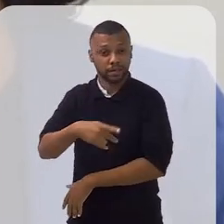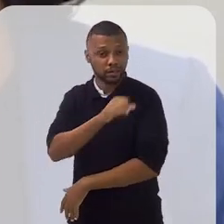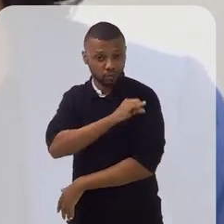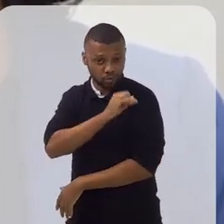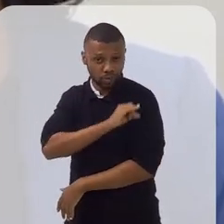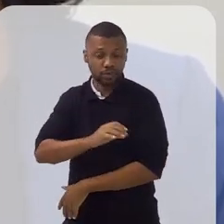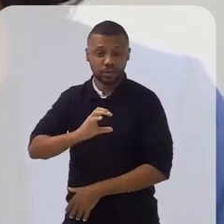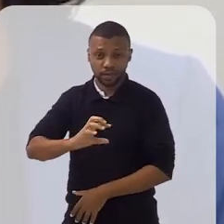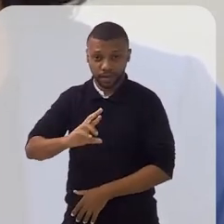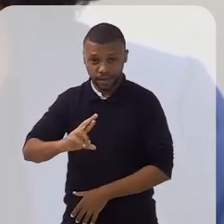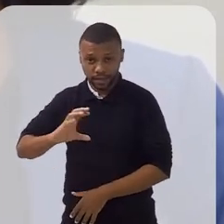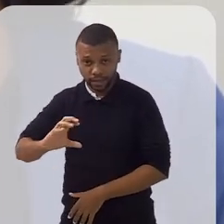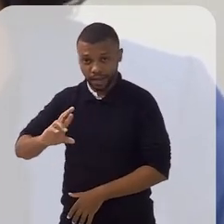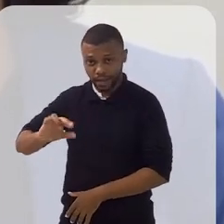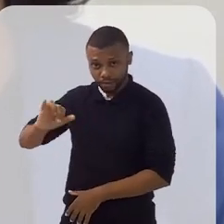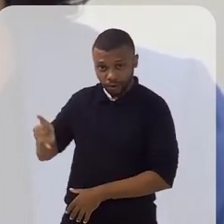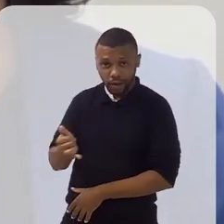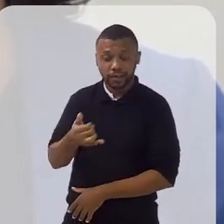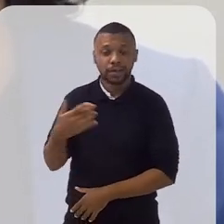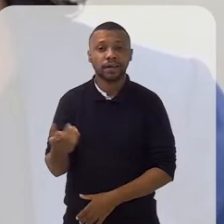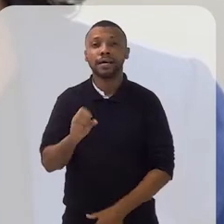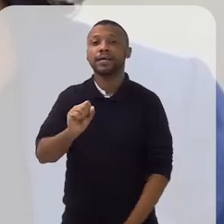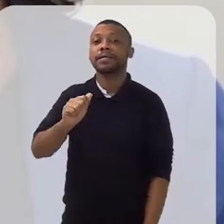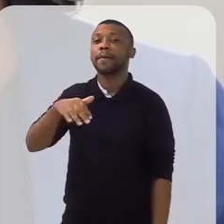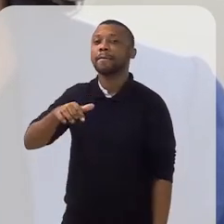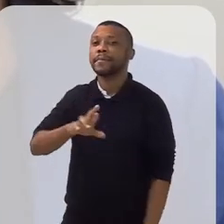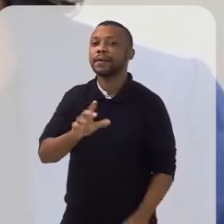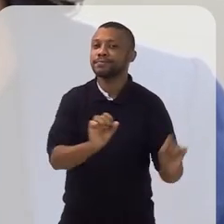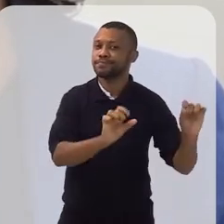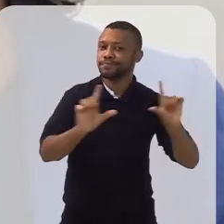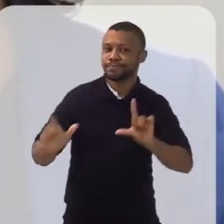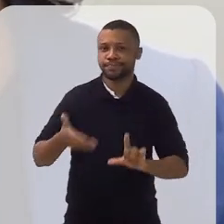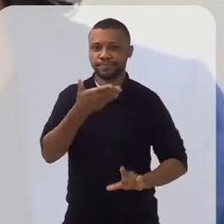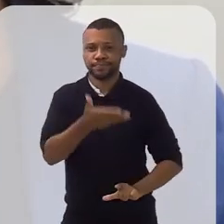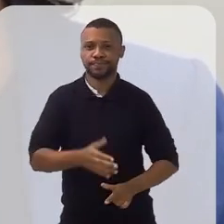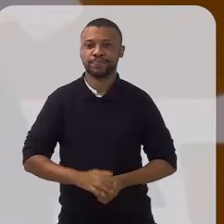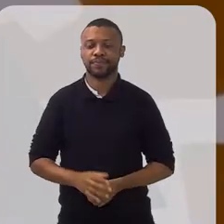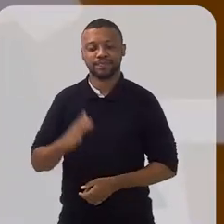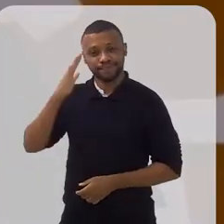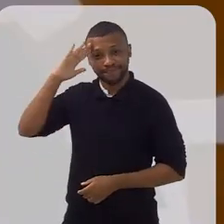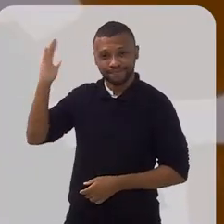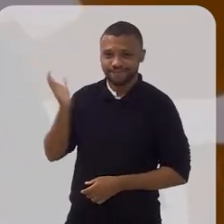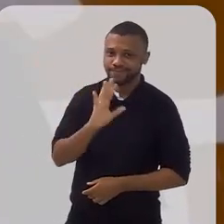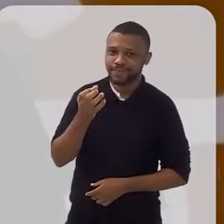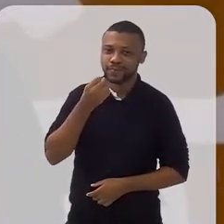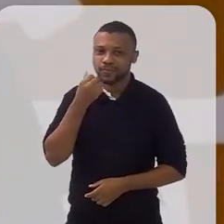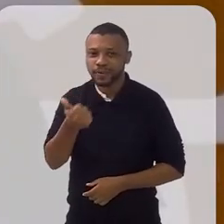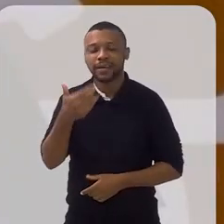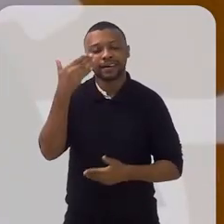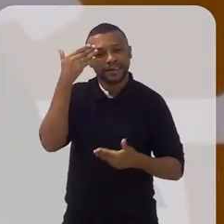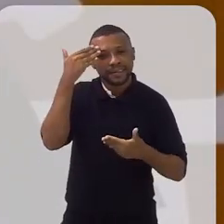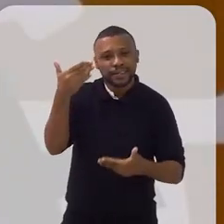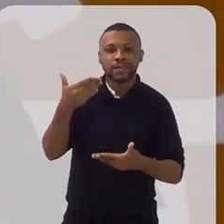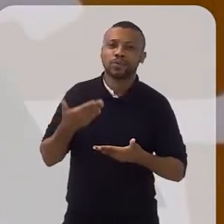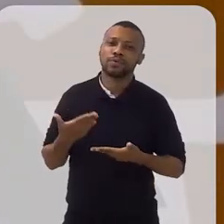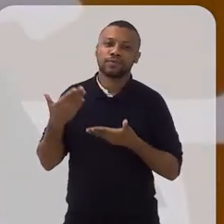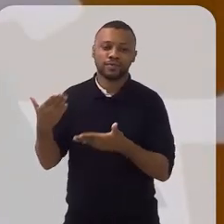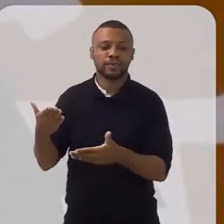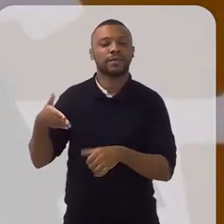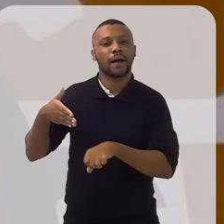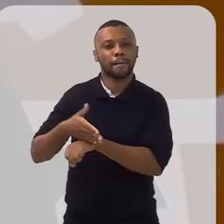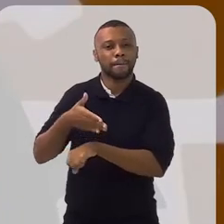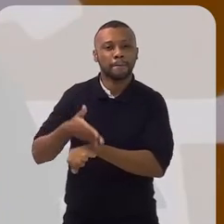Janeiro, CRCRJ, Samir Nehme. Oi, Samir. Tudo bem, Geisa. Agradeço o convite de estar